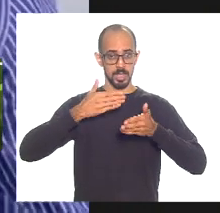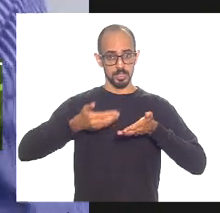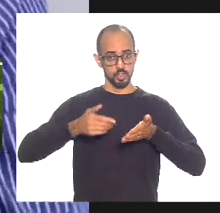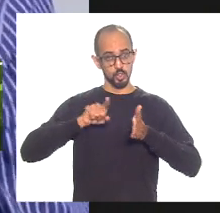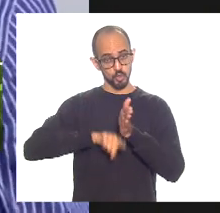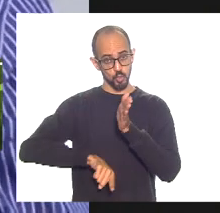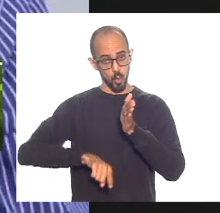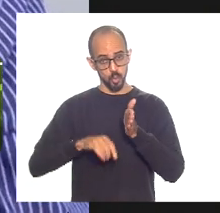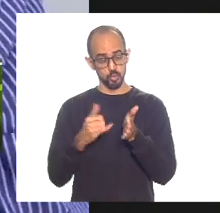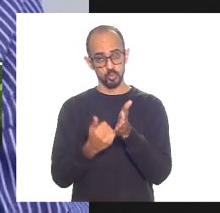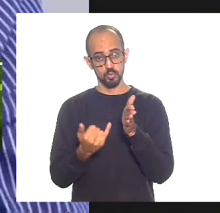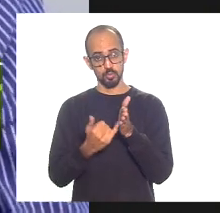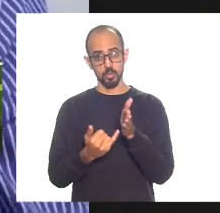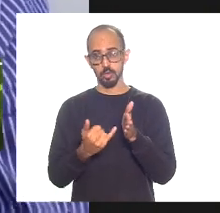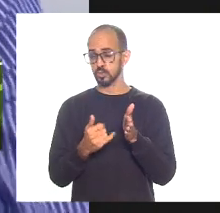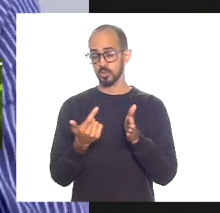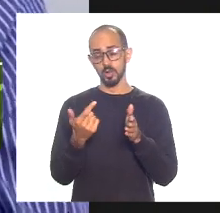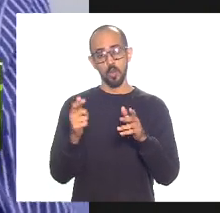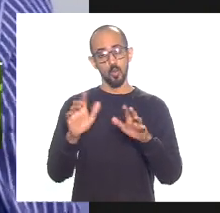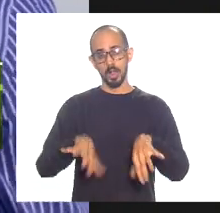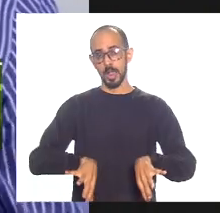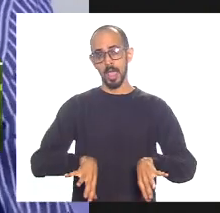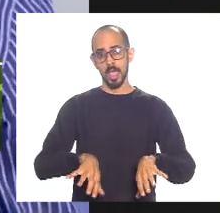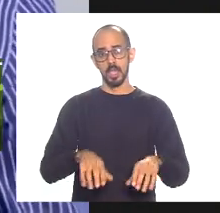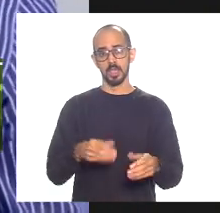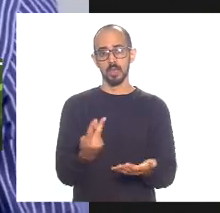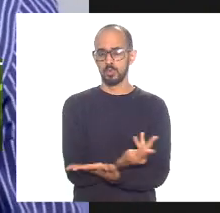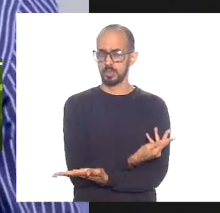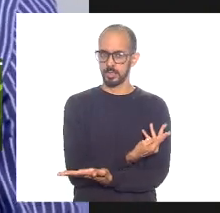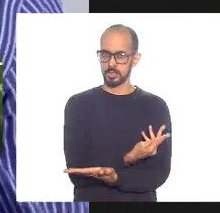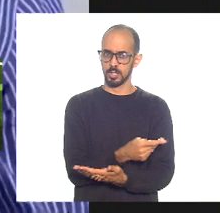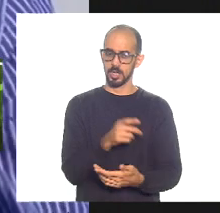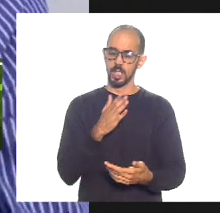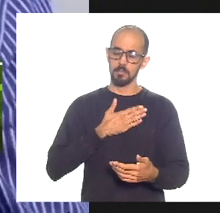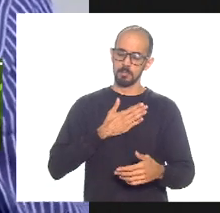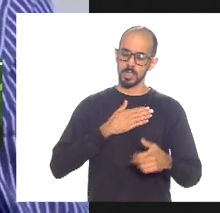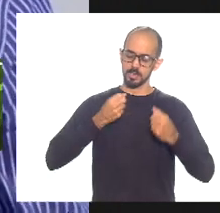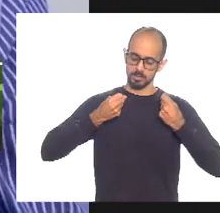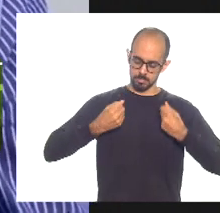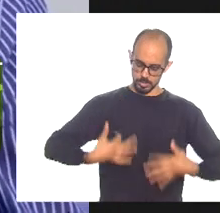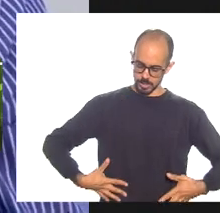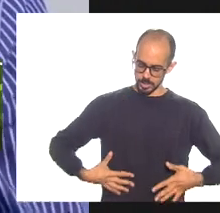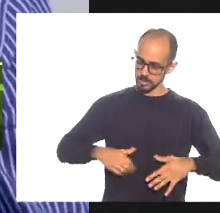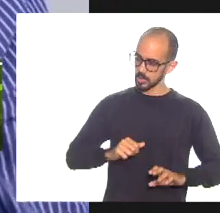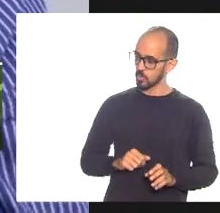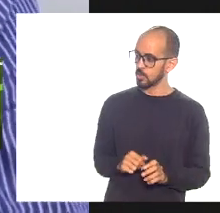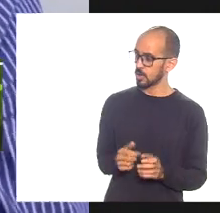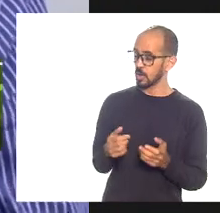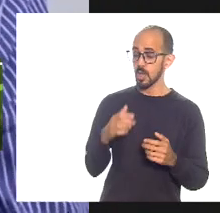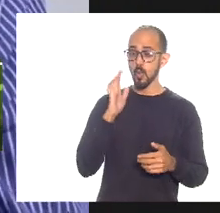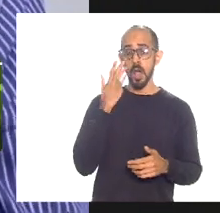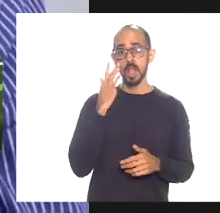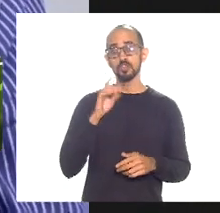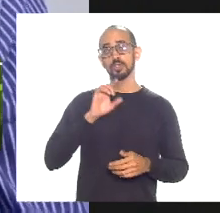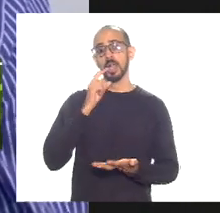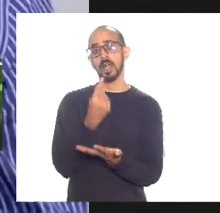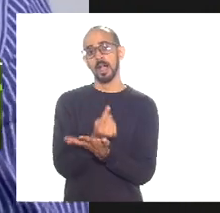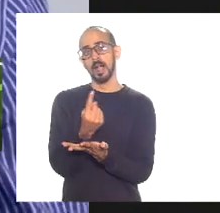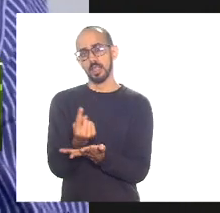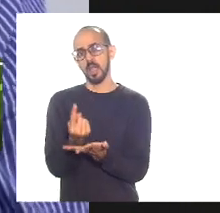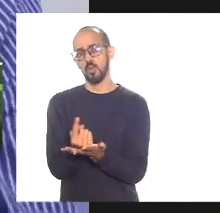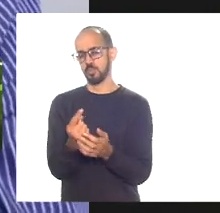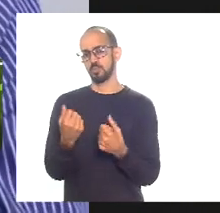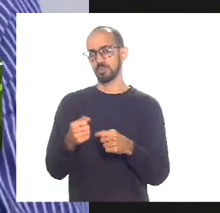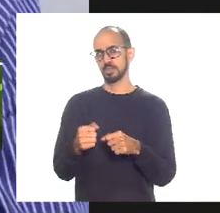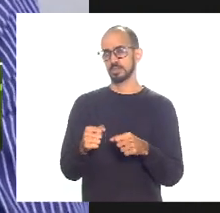não deixando isso acontecer então fica aqui minha explanação acho que está na hora de cada um fazer sua parte e a